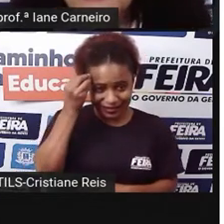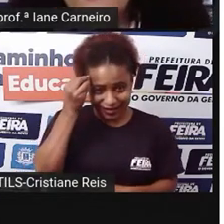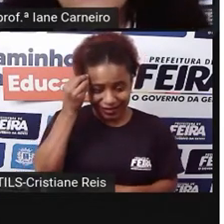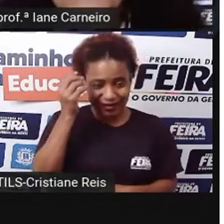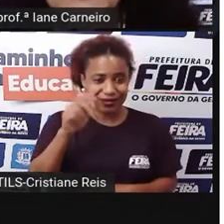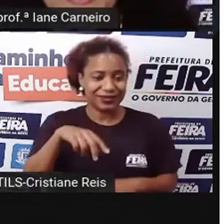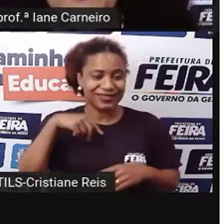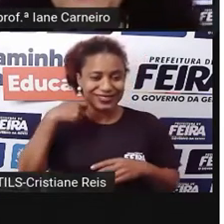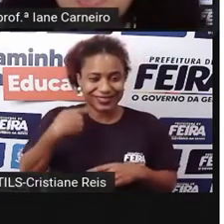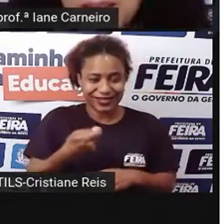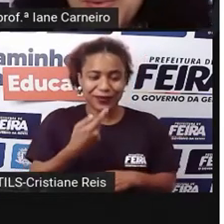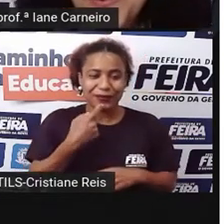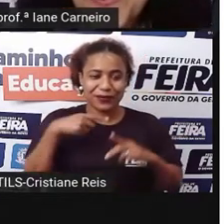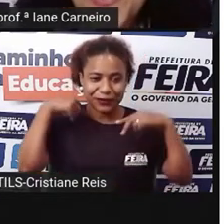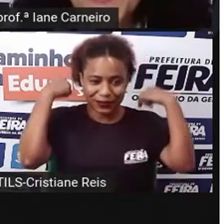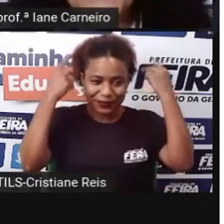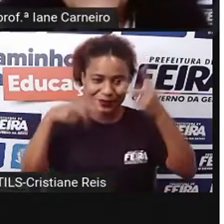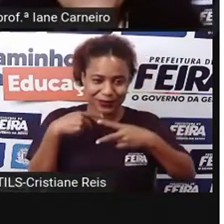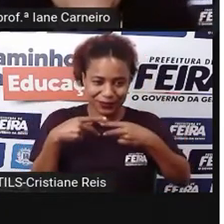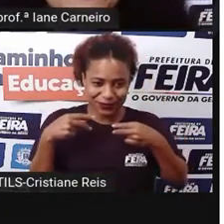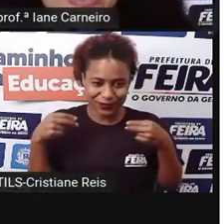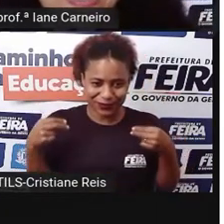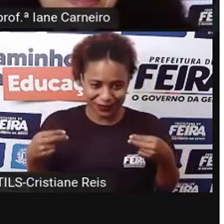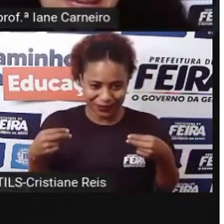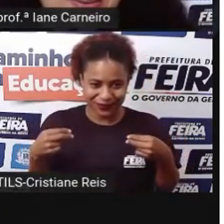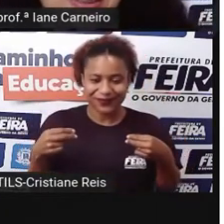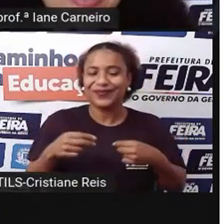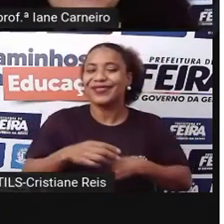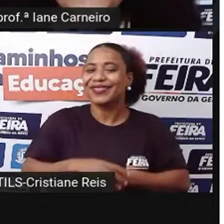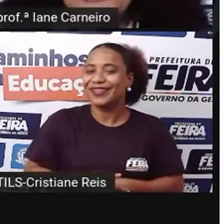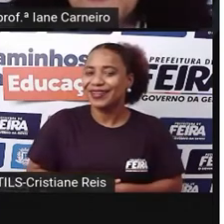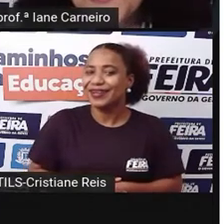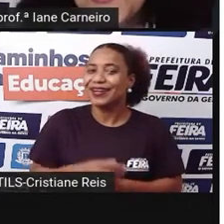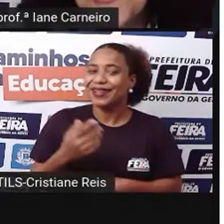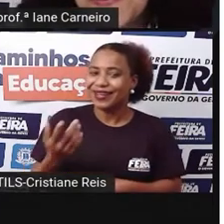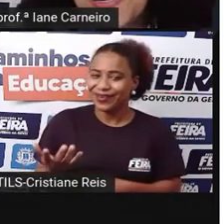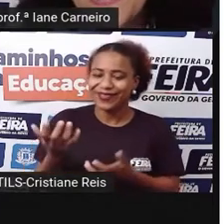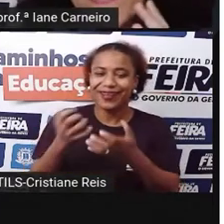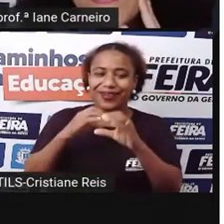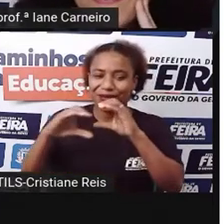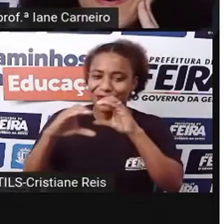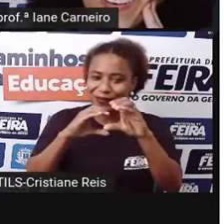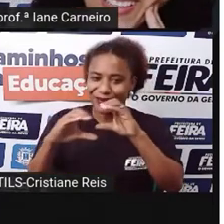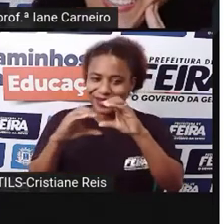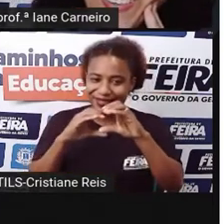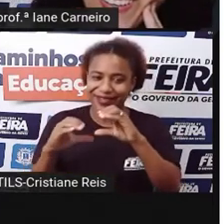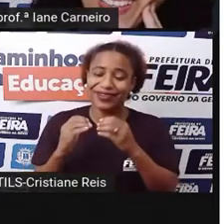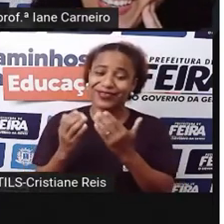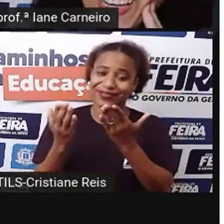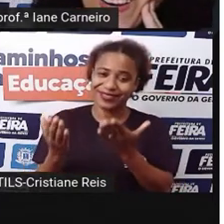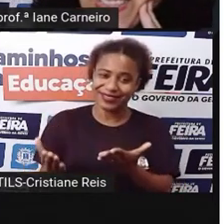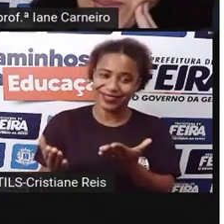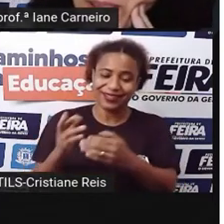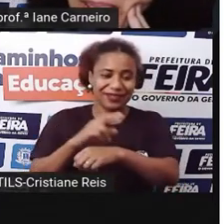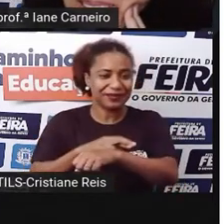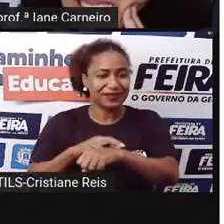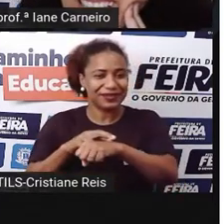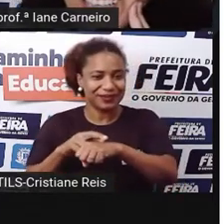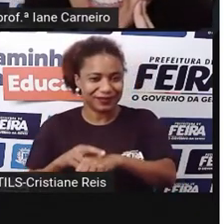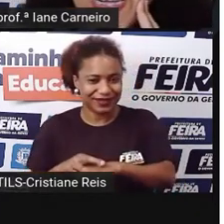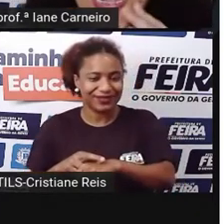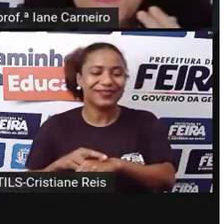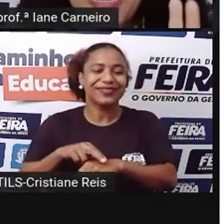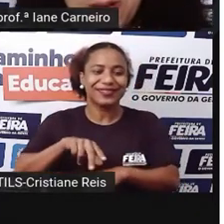em mim corresponder com o senhor, com meus respeitos, Chapeuzinho Vermelho. Olha só que legal esse e-mail.